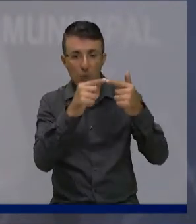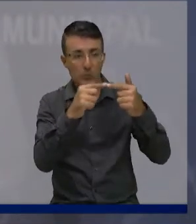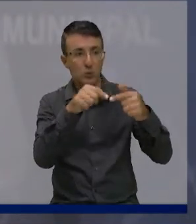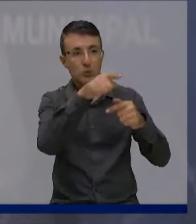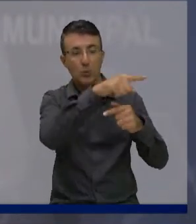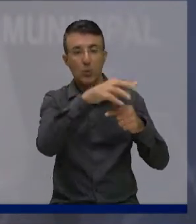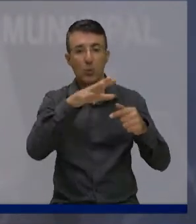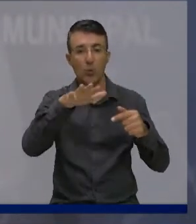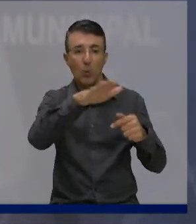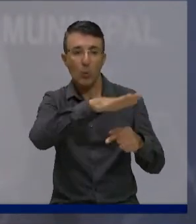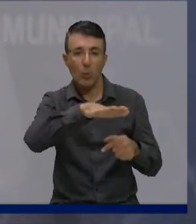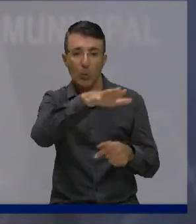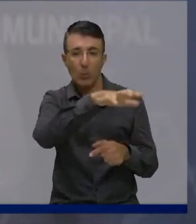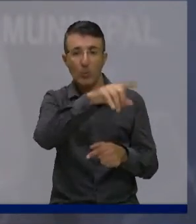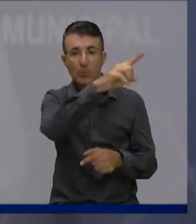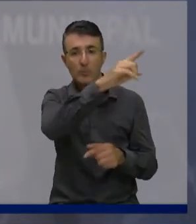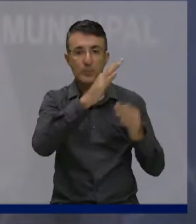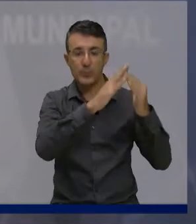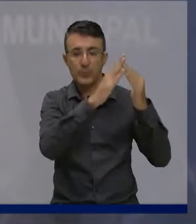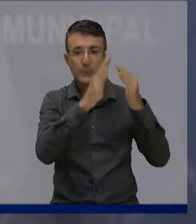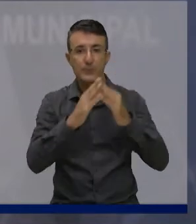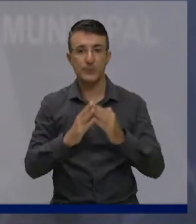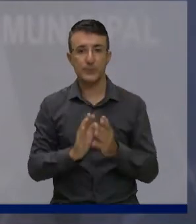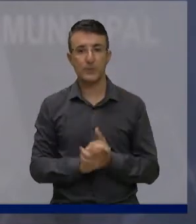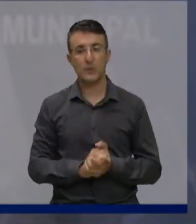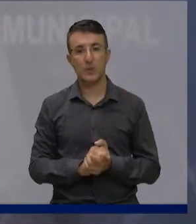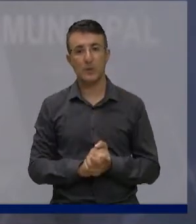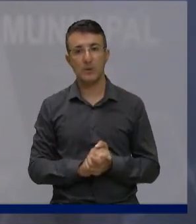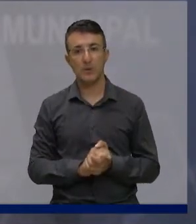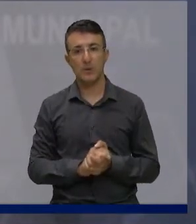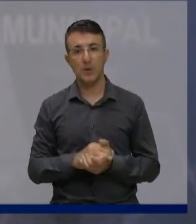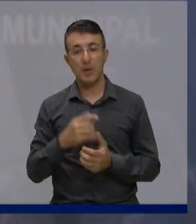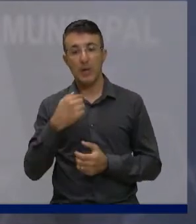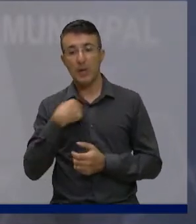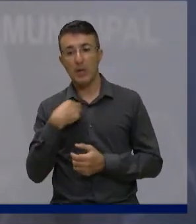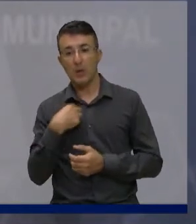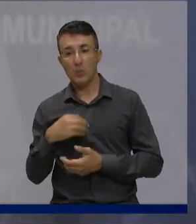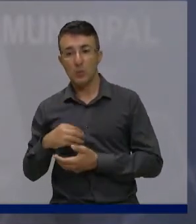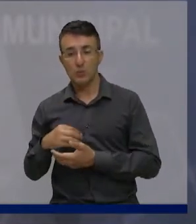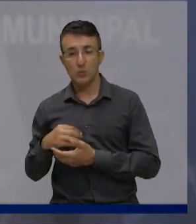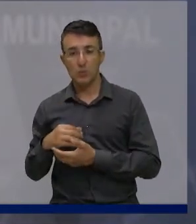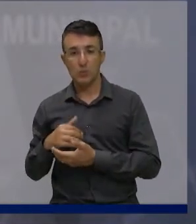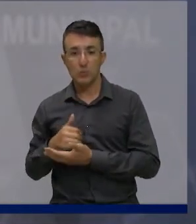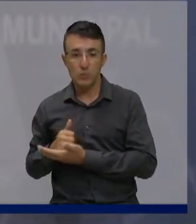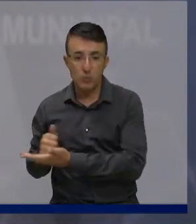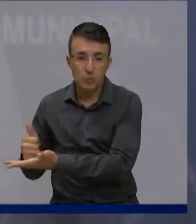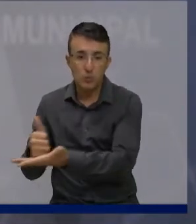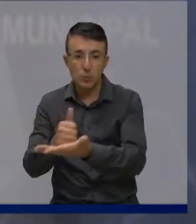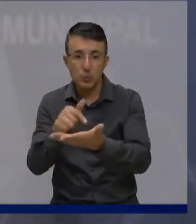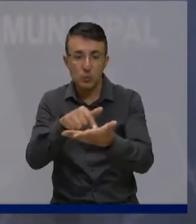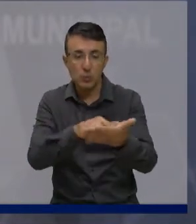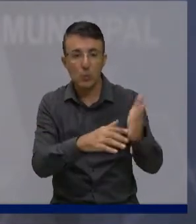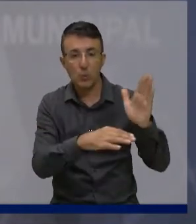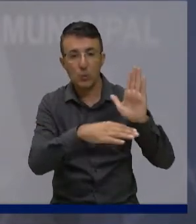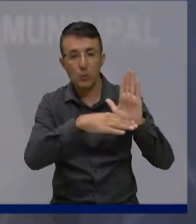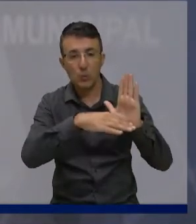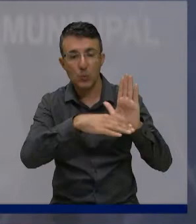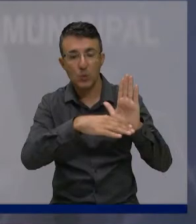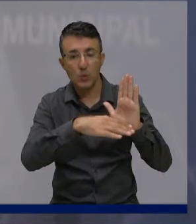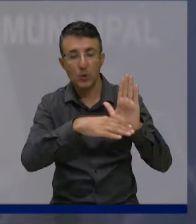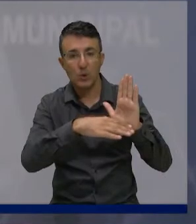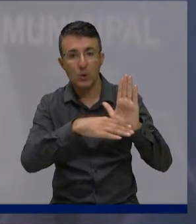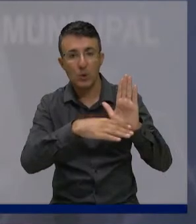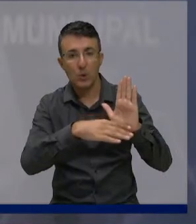atenção especial para que a gente pudesse resolver esse problema e entrou em tramitação. E aí tem ali a Sonacar que é uma